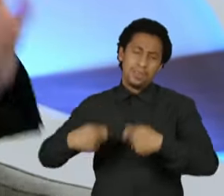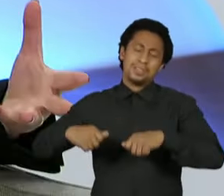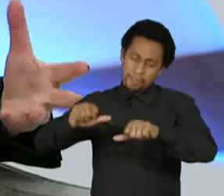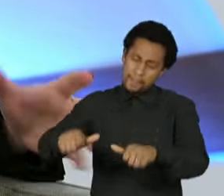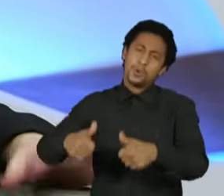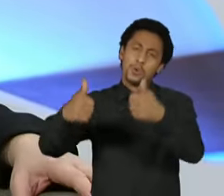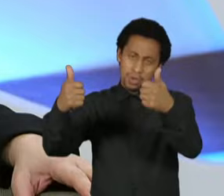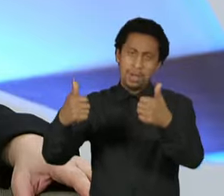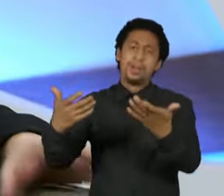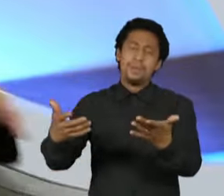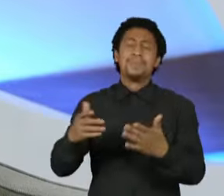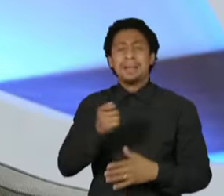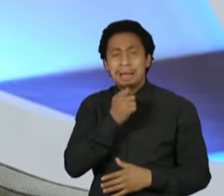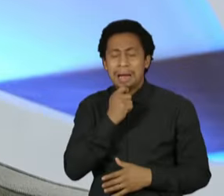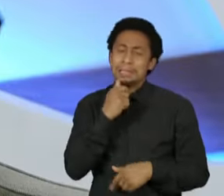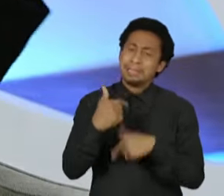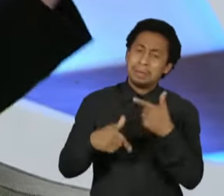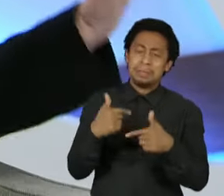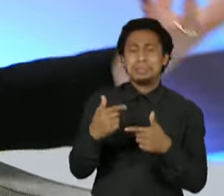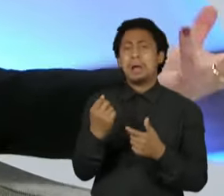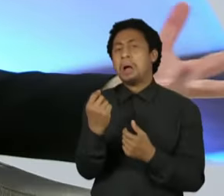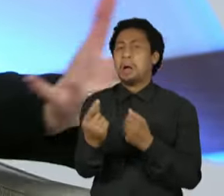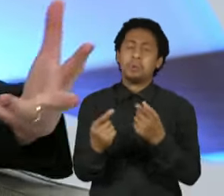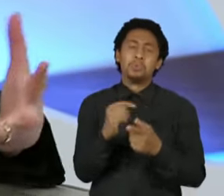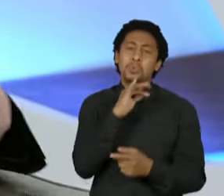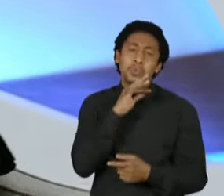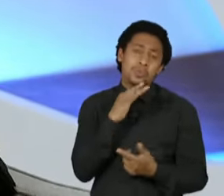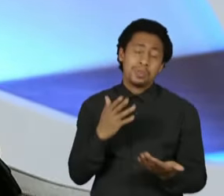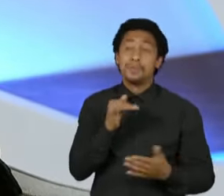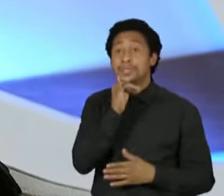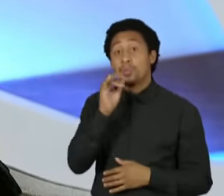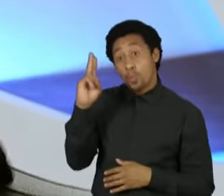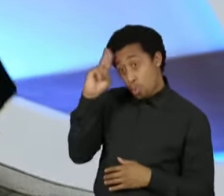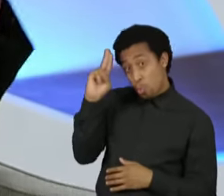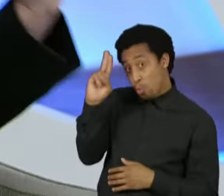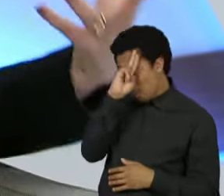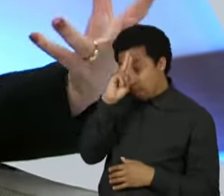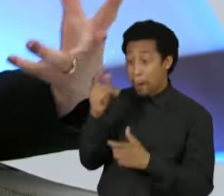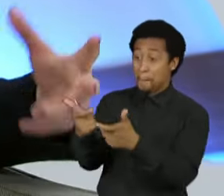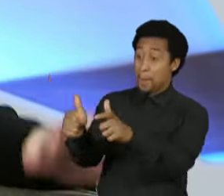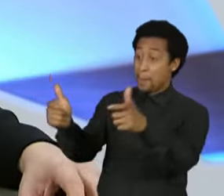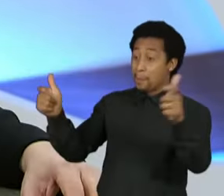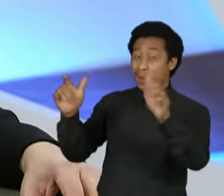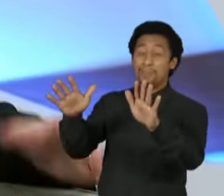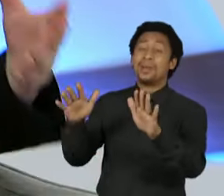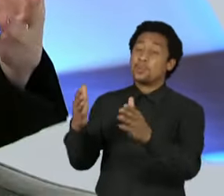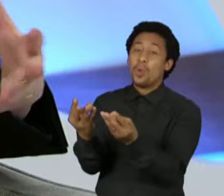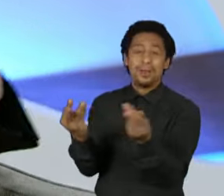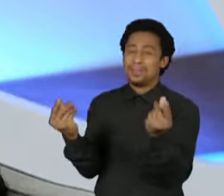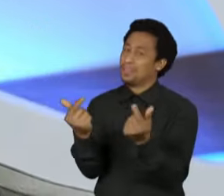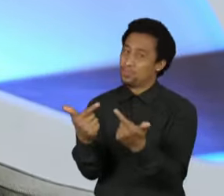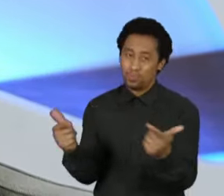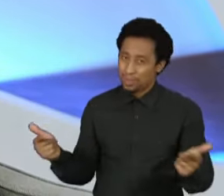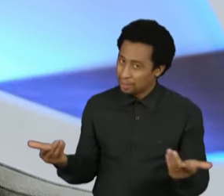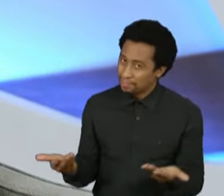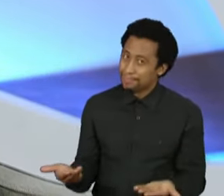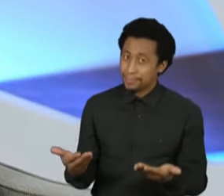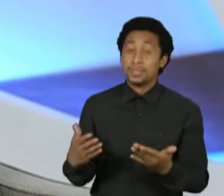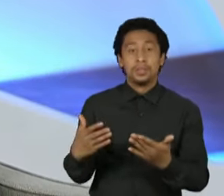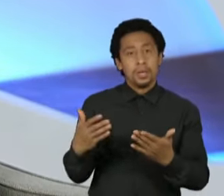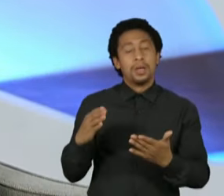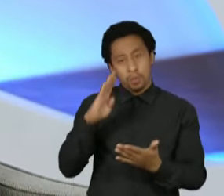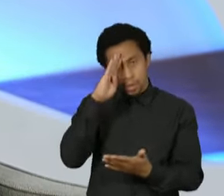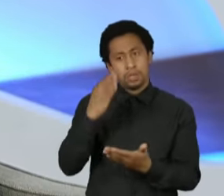nós temos a questão da uberização, nós temos que ver de que forma nós vamos abraçar e proteger, e nós temos saída para isso, através desses